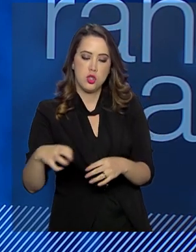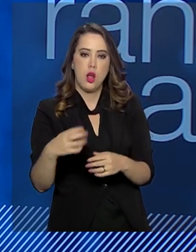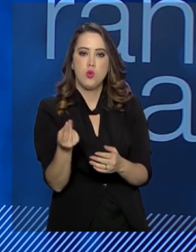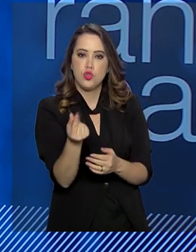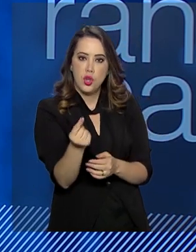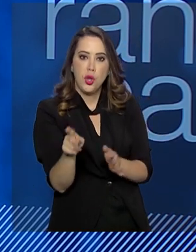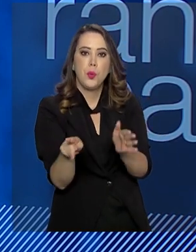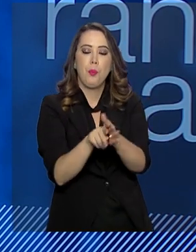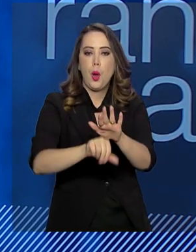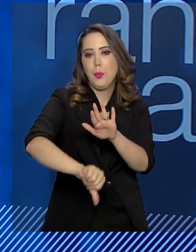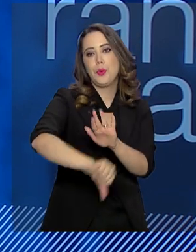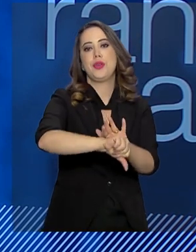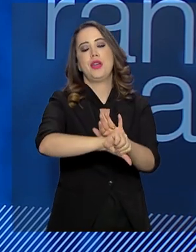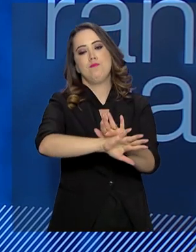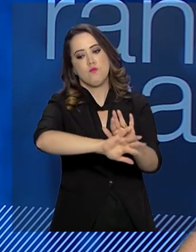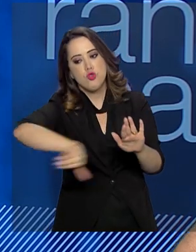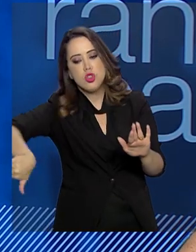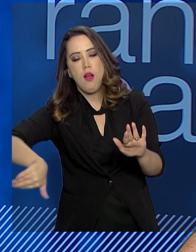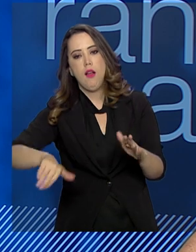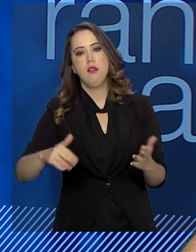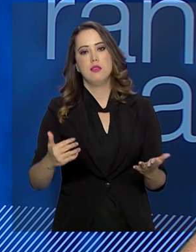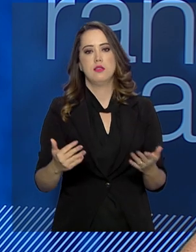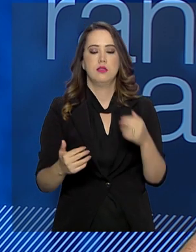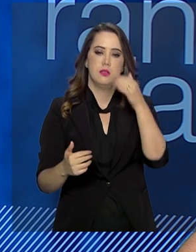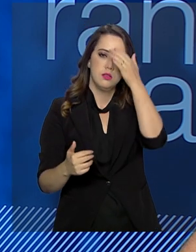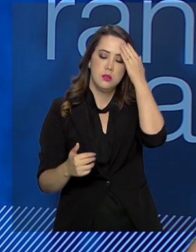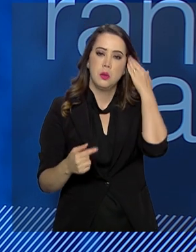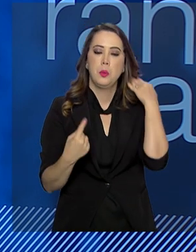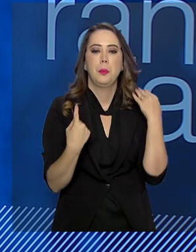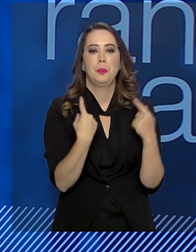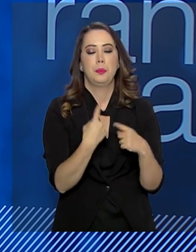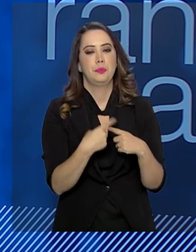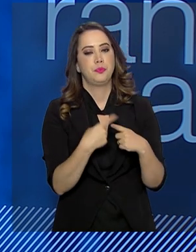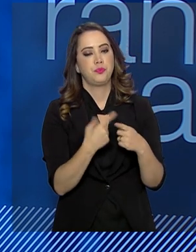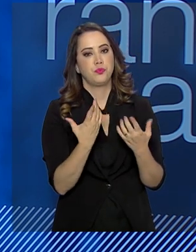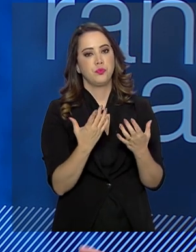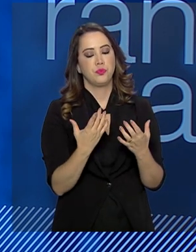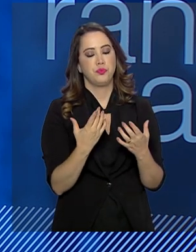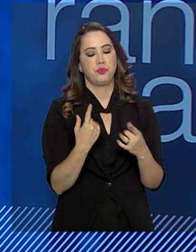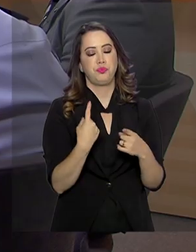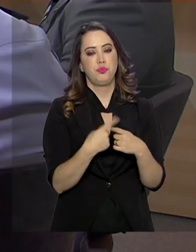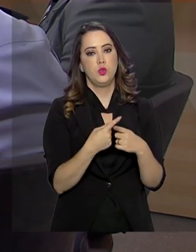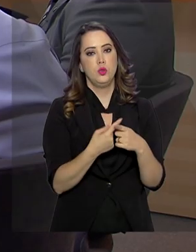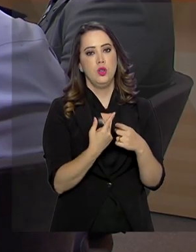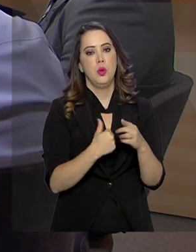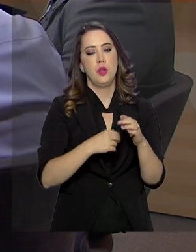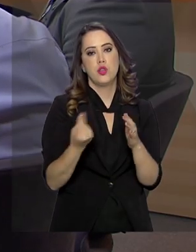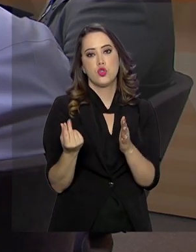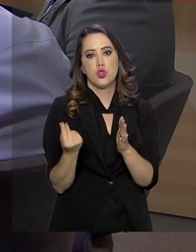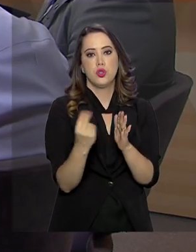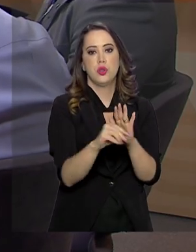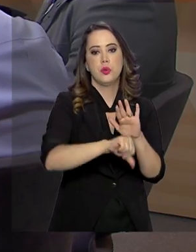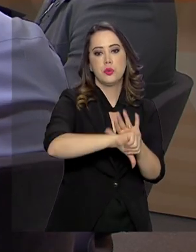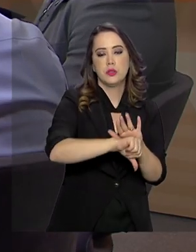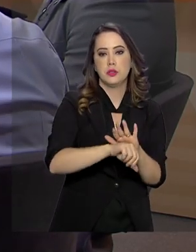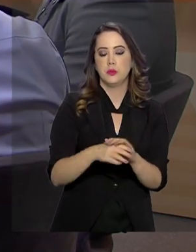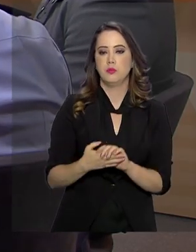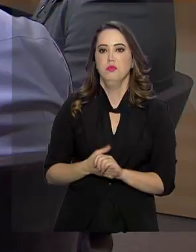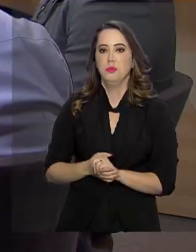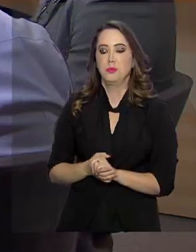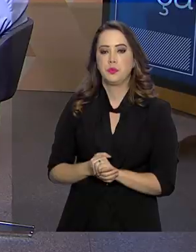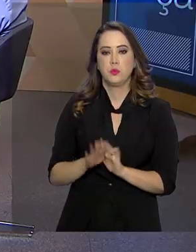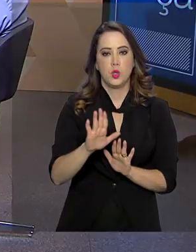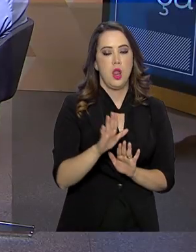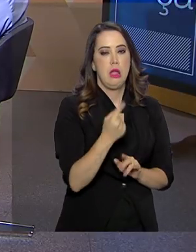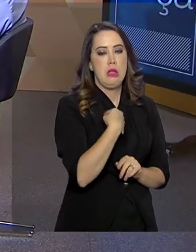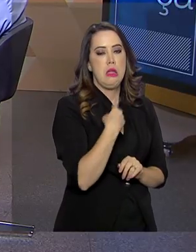financeira, desmonetizar as organizações criminosas. Paulo, nessa linha, eu acho